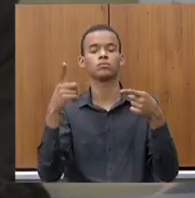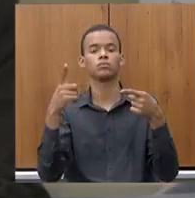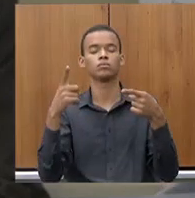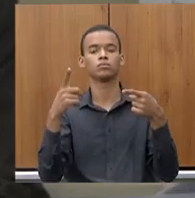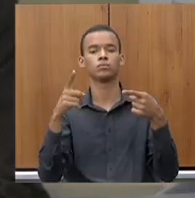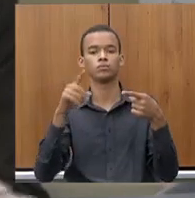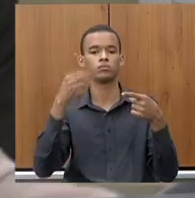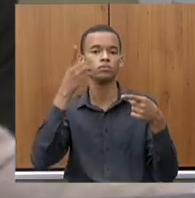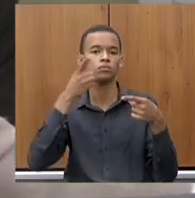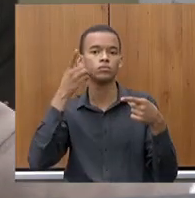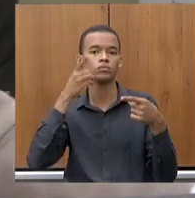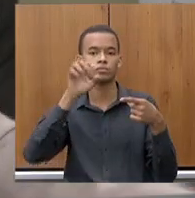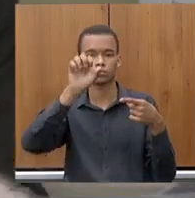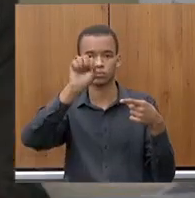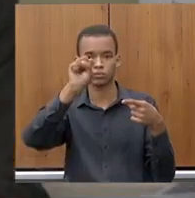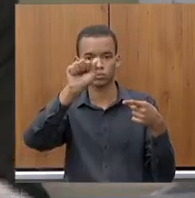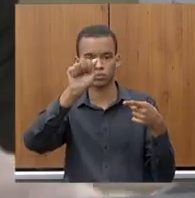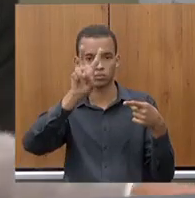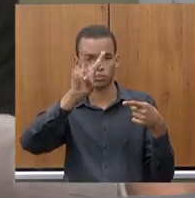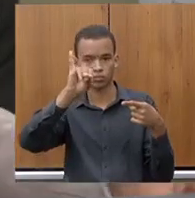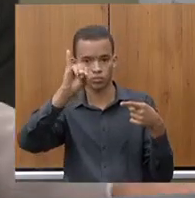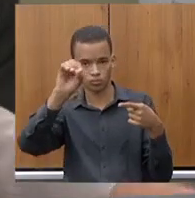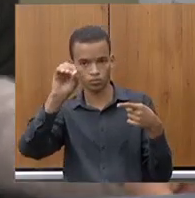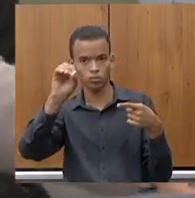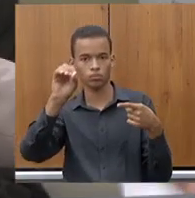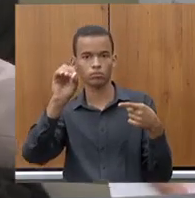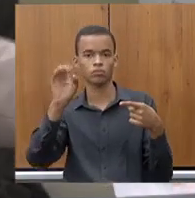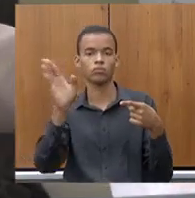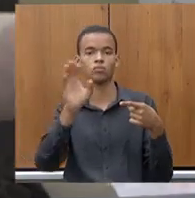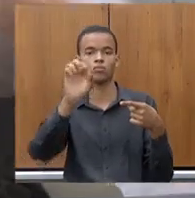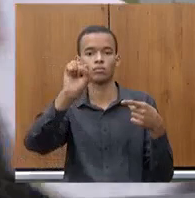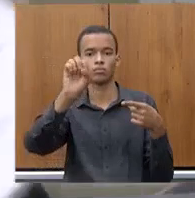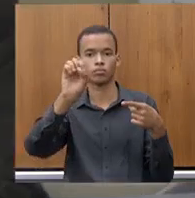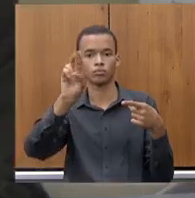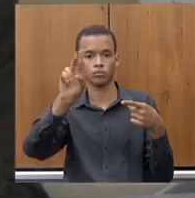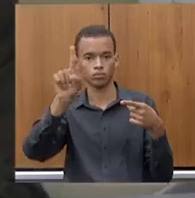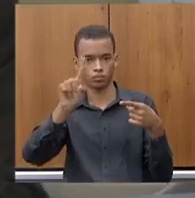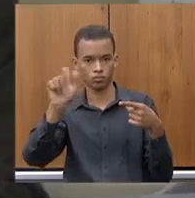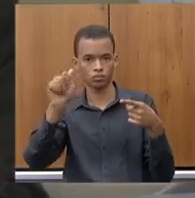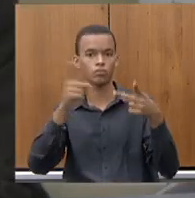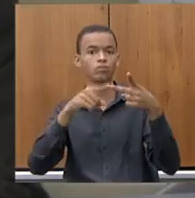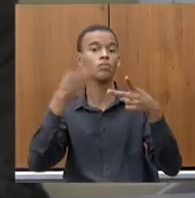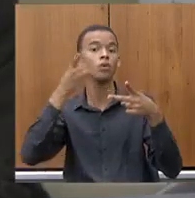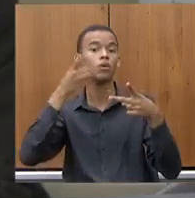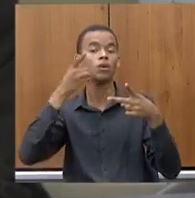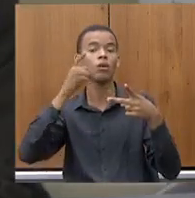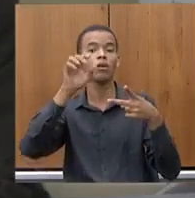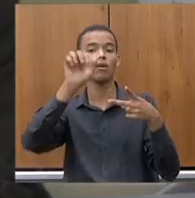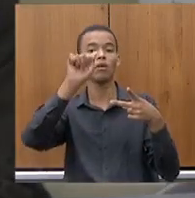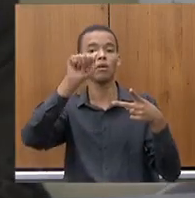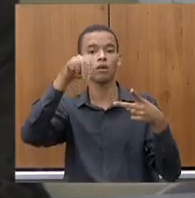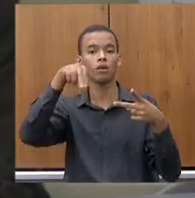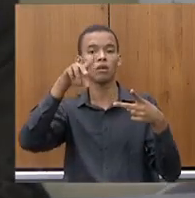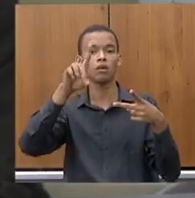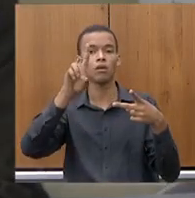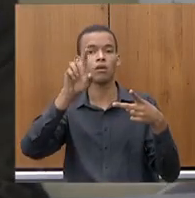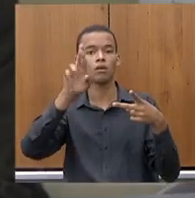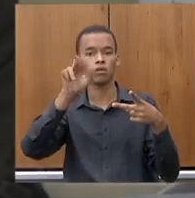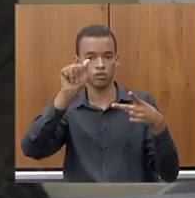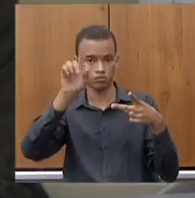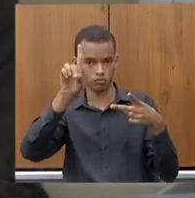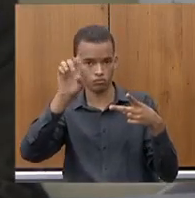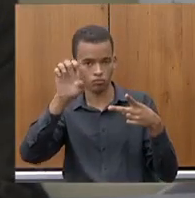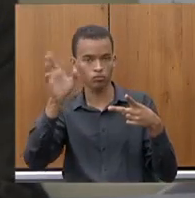deputado Sávio Sousa Cruz e a deputada Andréa de Jesus, que, inclusive, até